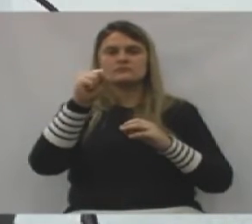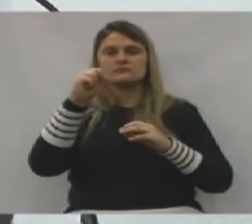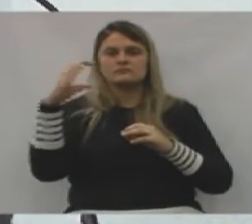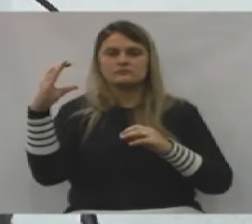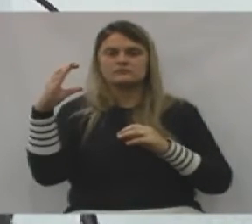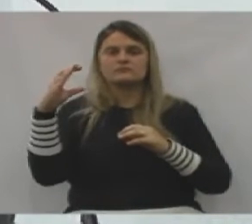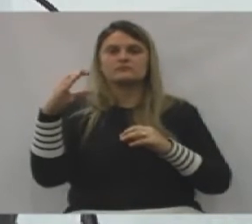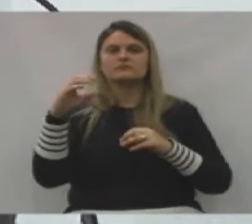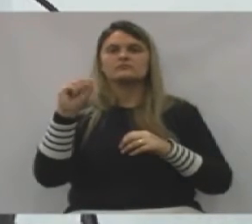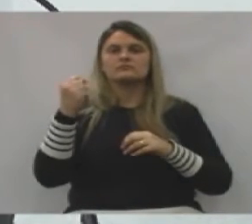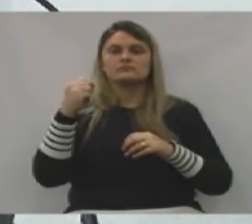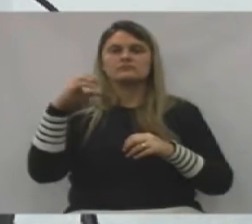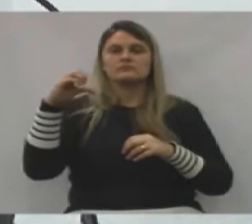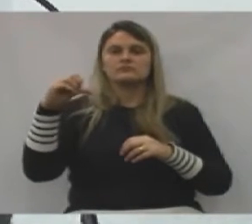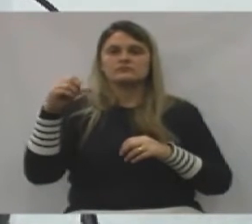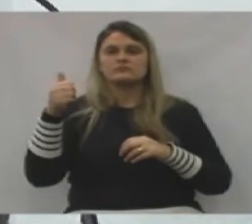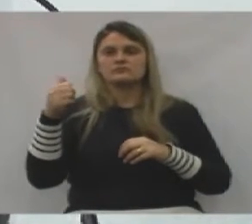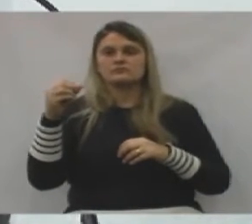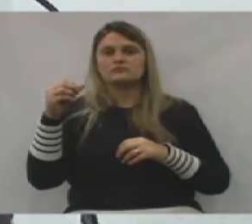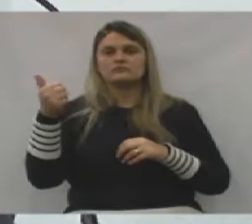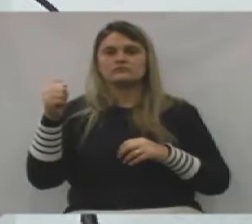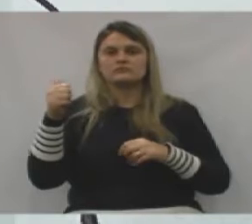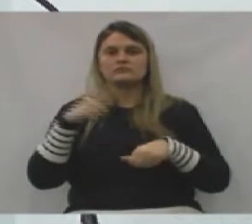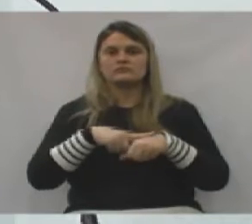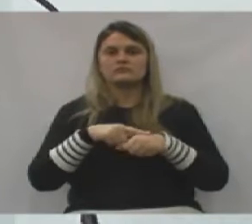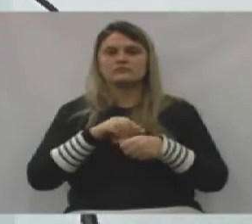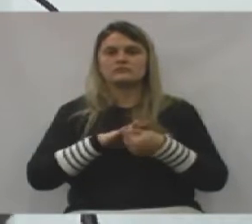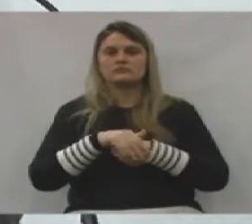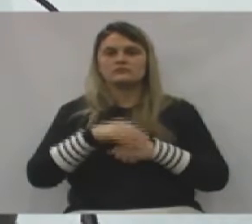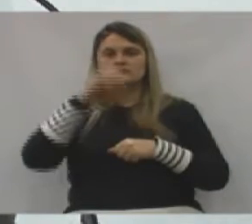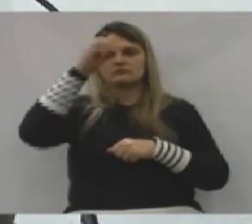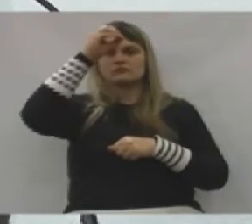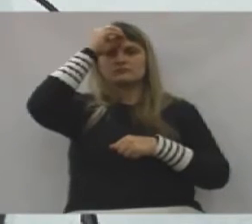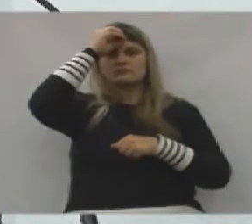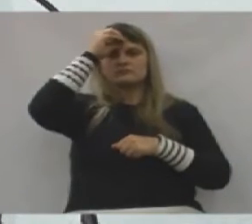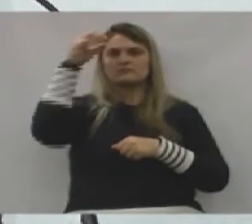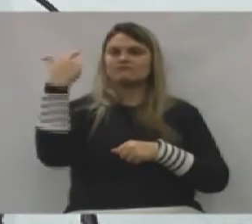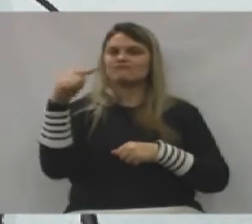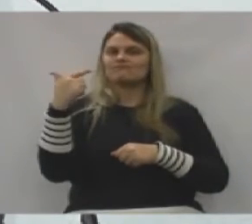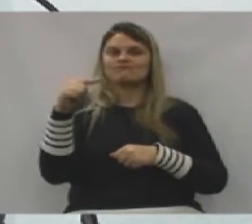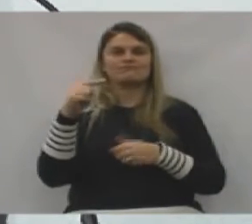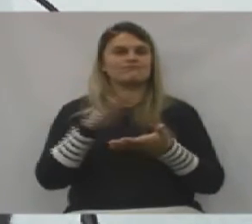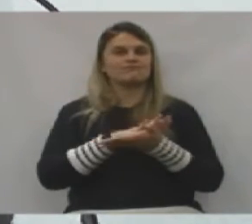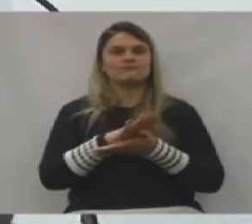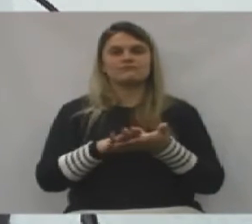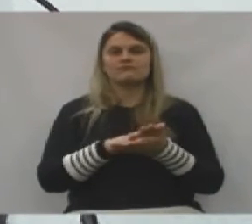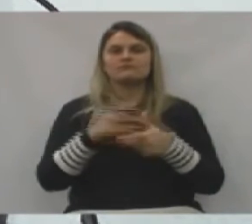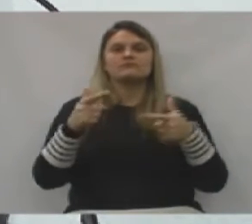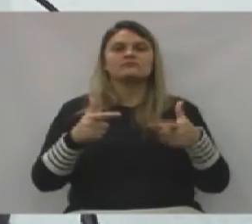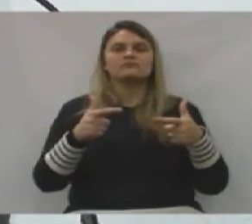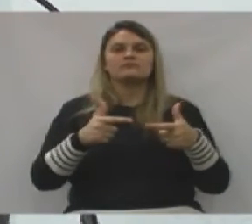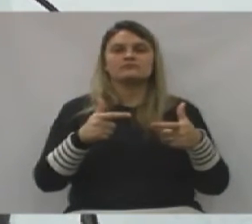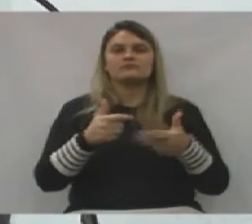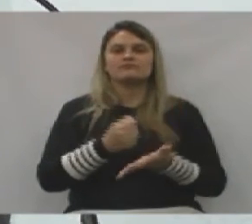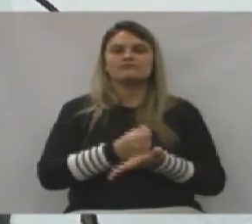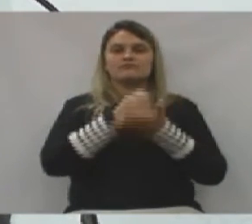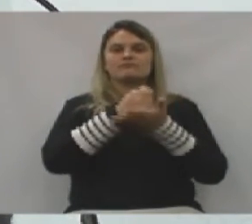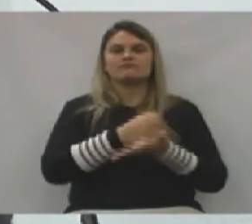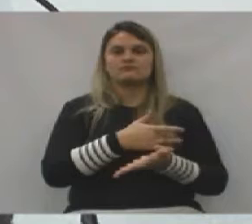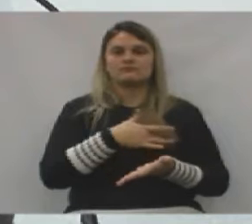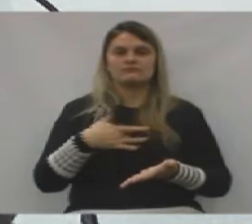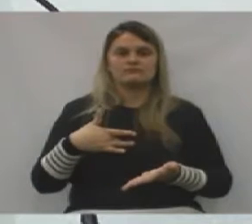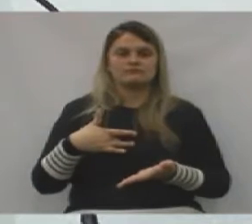quando, 8, 9, 10, 11 horas da noite, meia-noite, e não tinham um pronto atendimento.